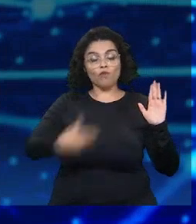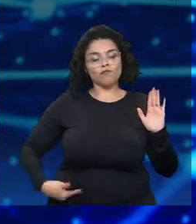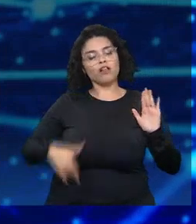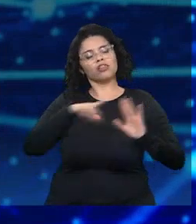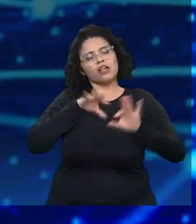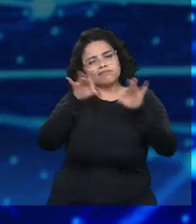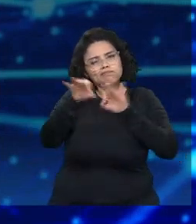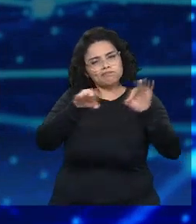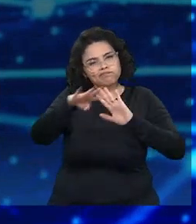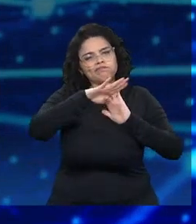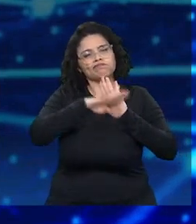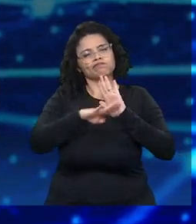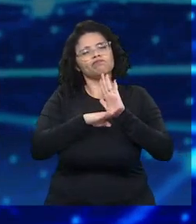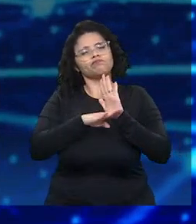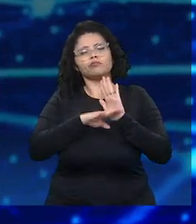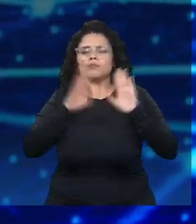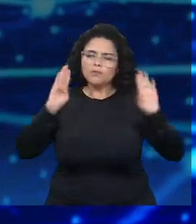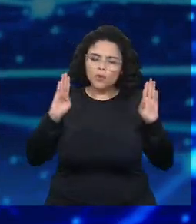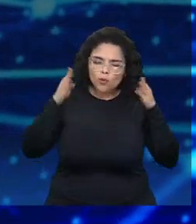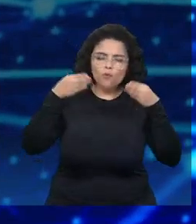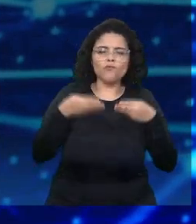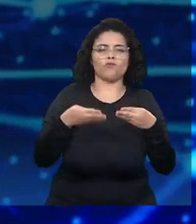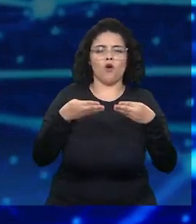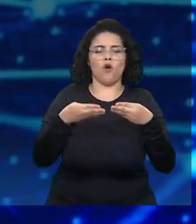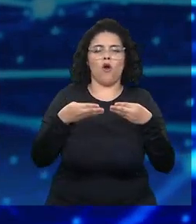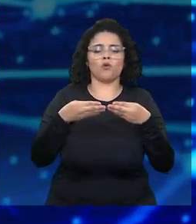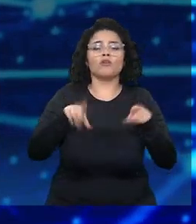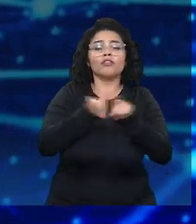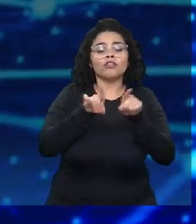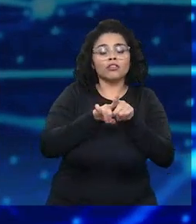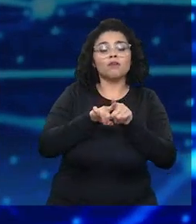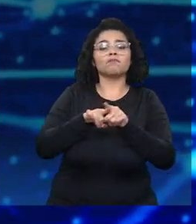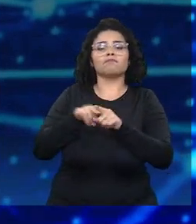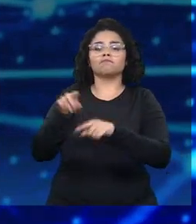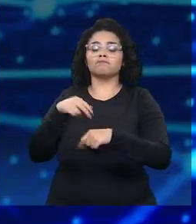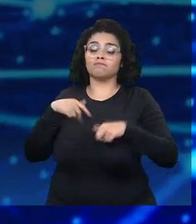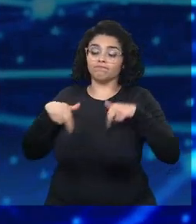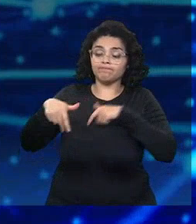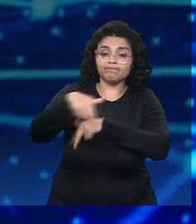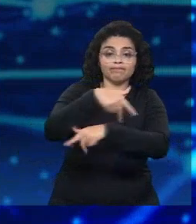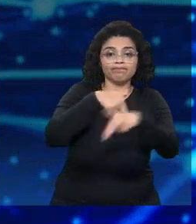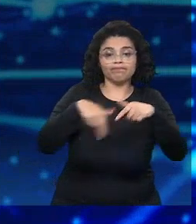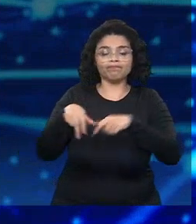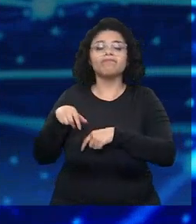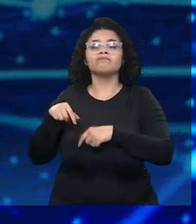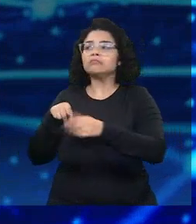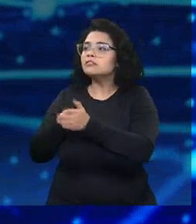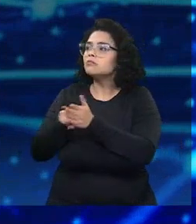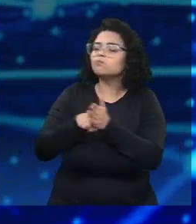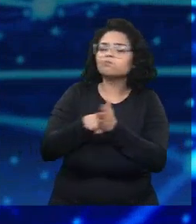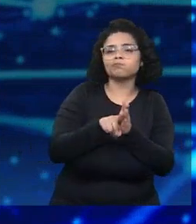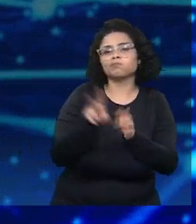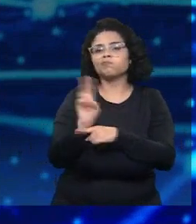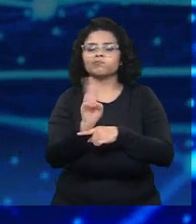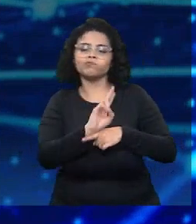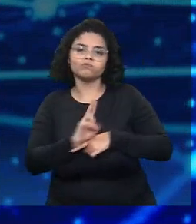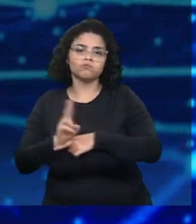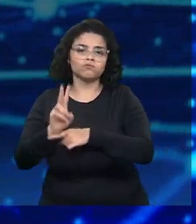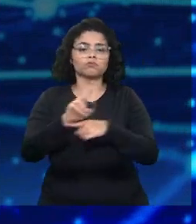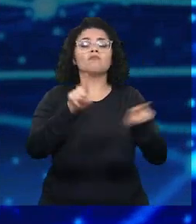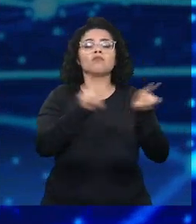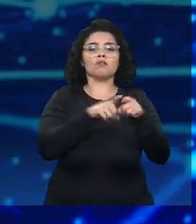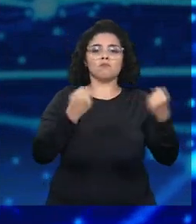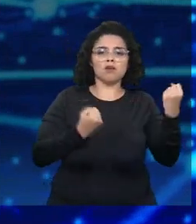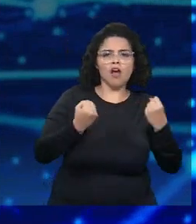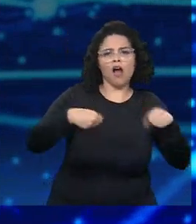o ponto focal e depois você tem o patrulhamento a pé e o patrulhamento motorizado. São três círculos de